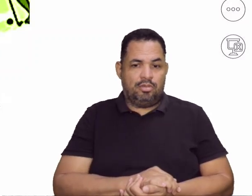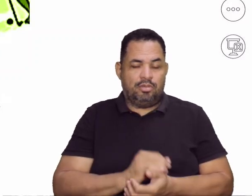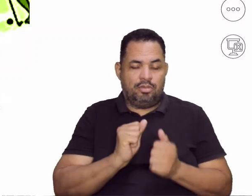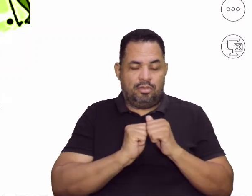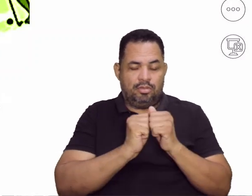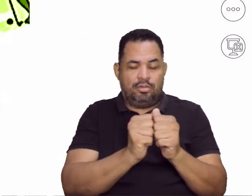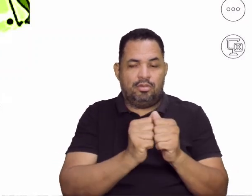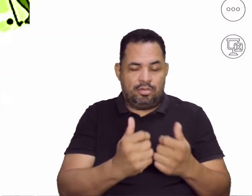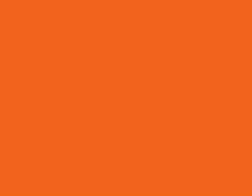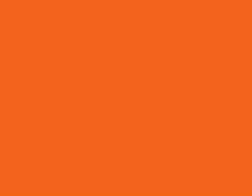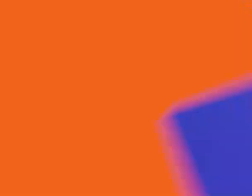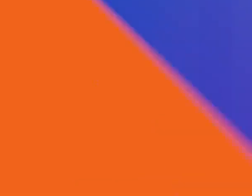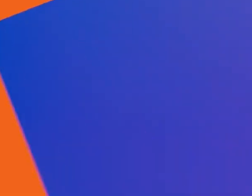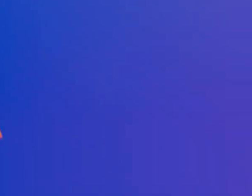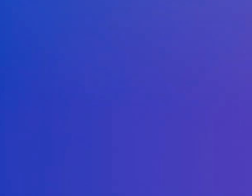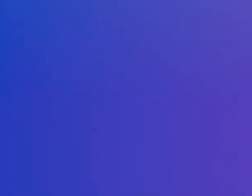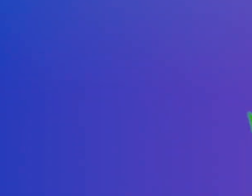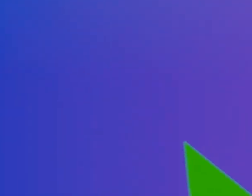acompanha aí comigo.